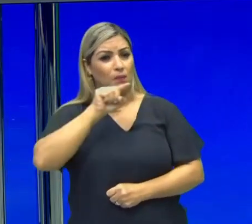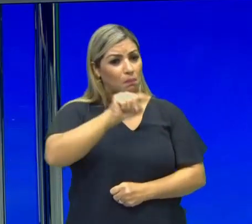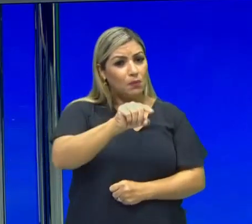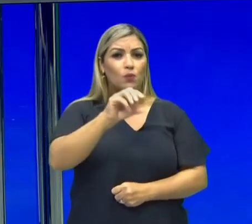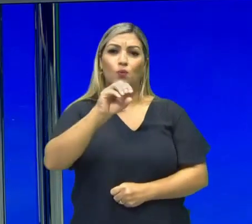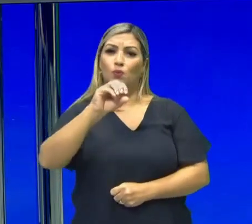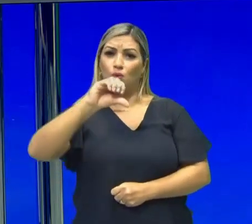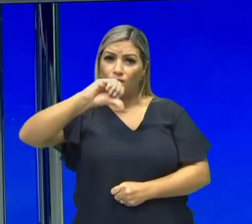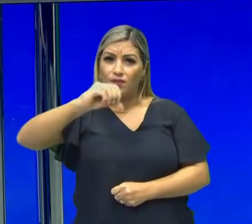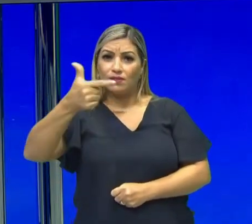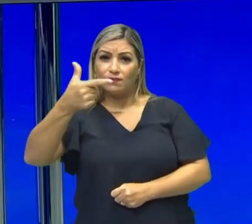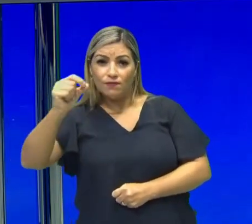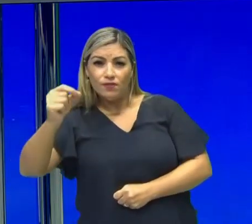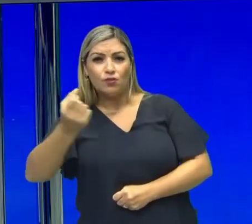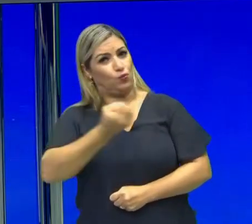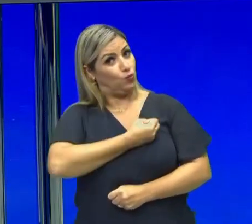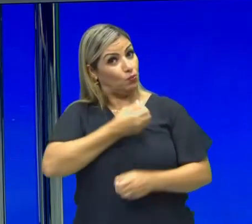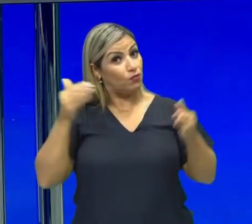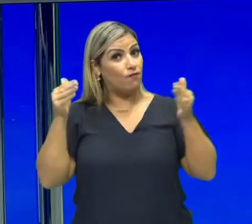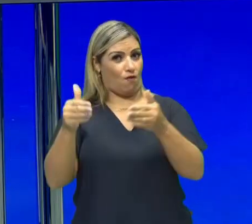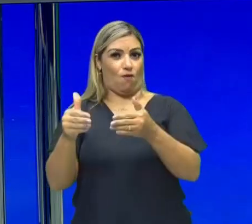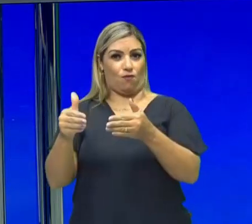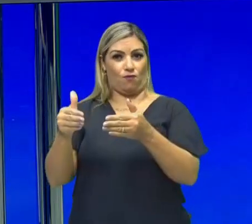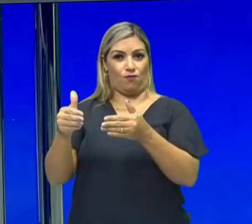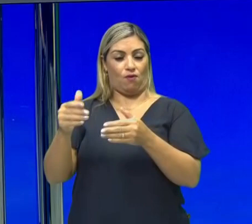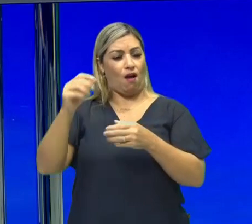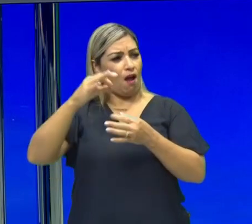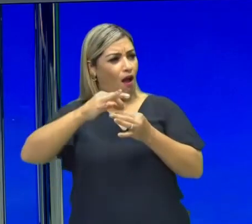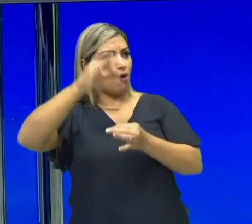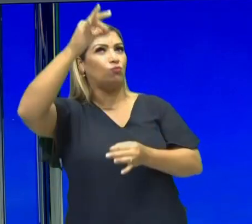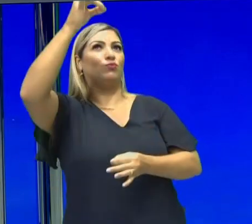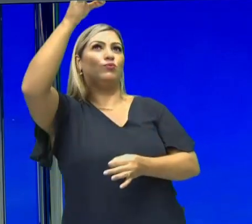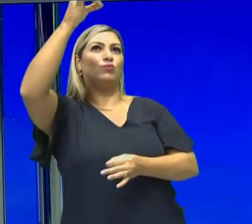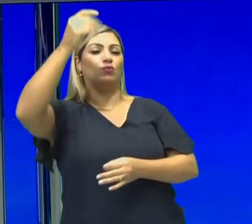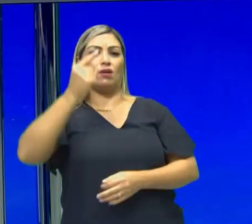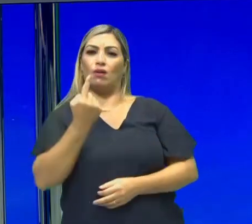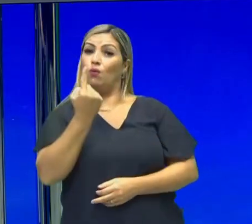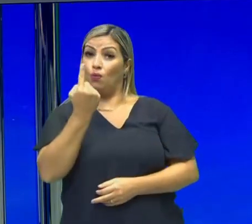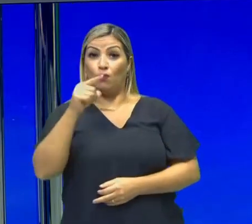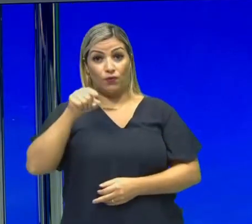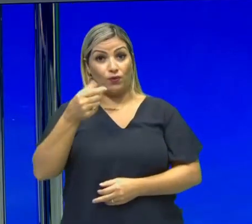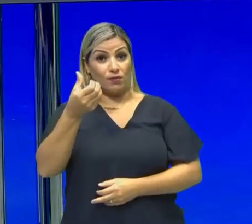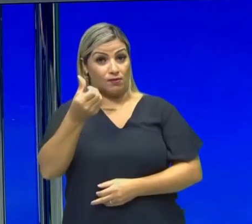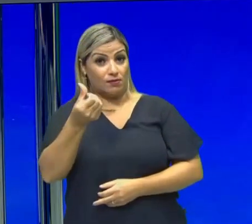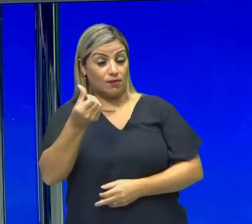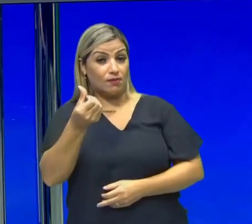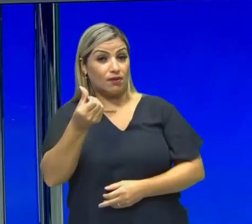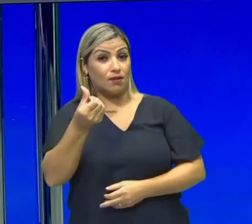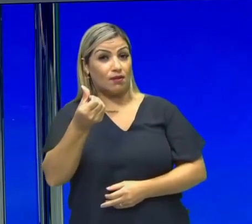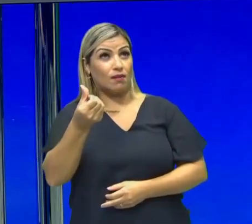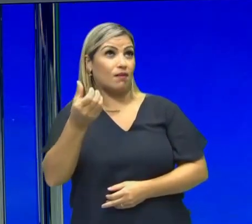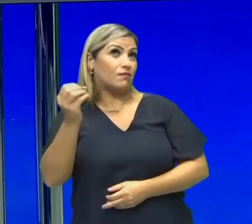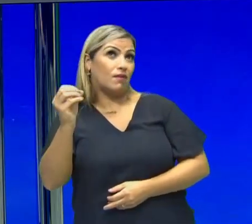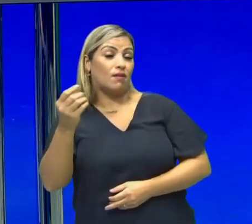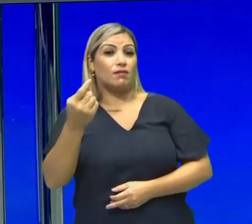definindo a números, a altura, por exemplo, 1,60, 1